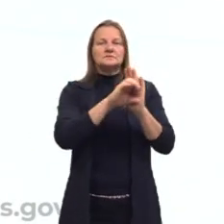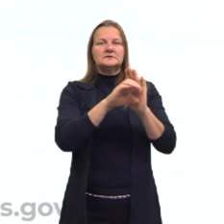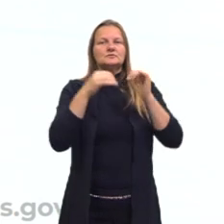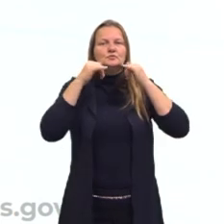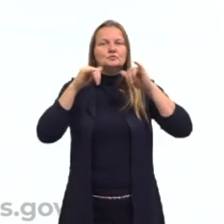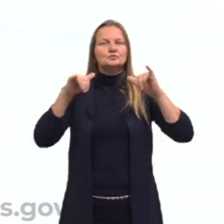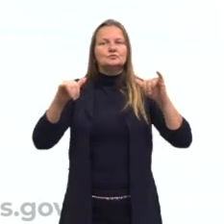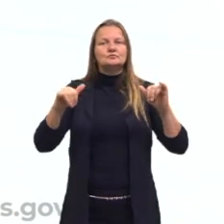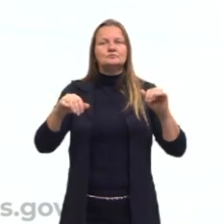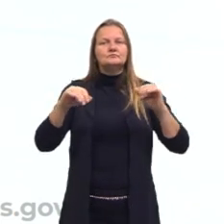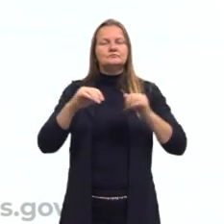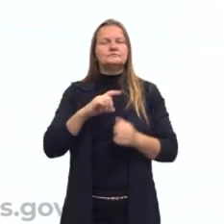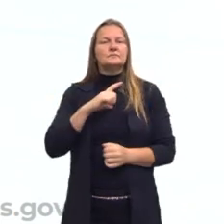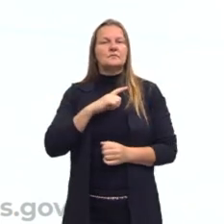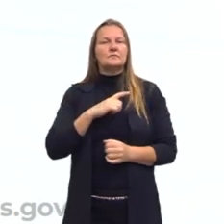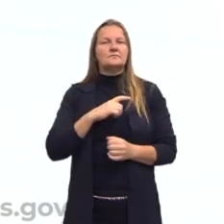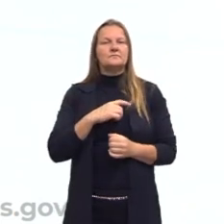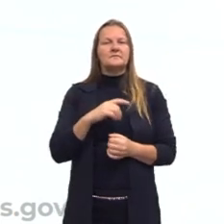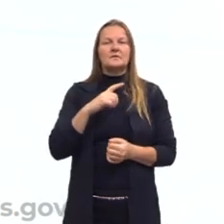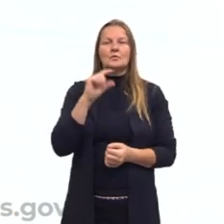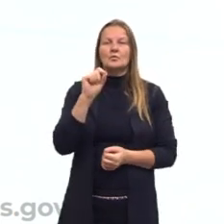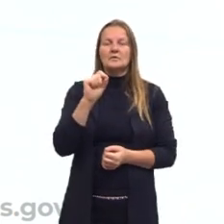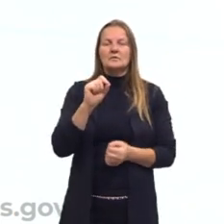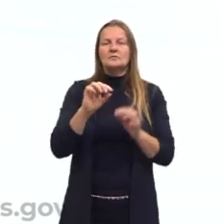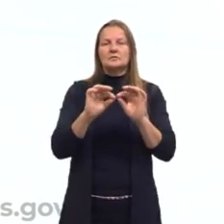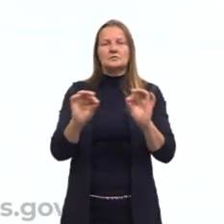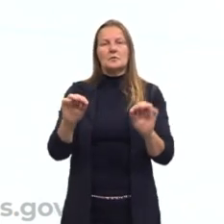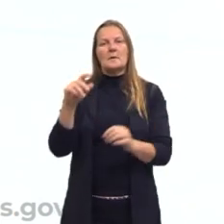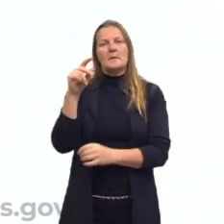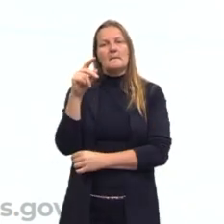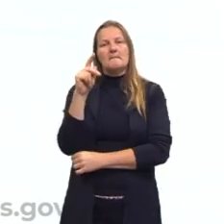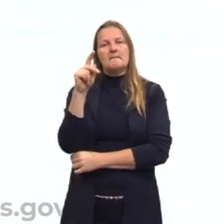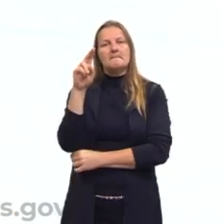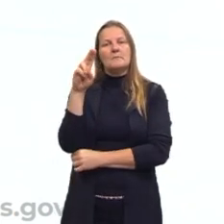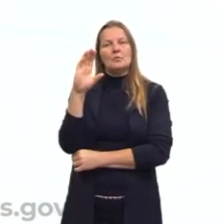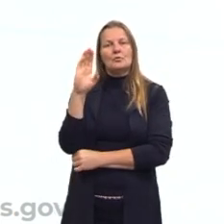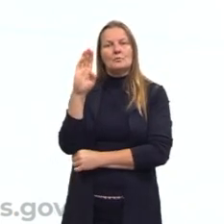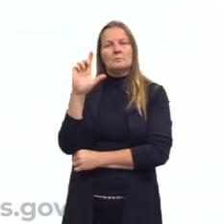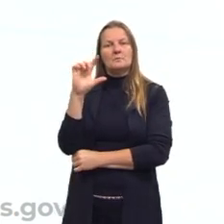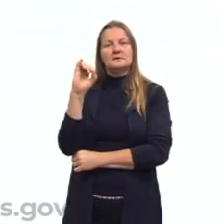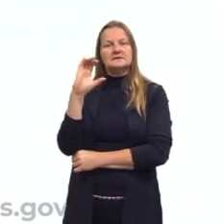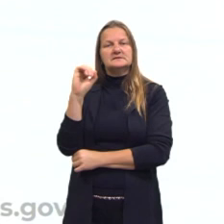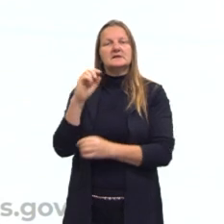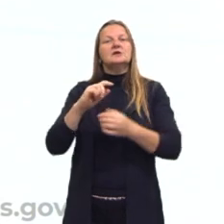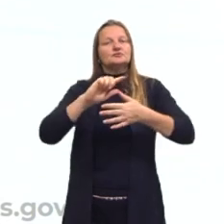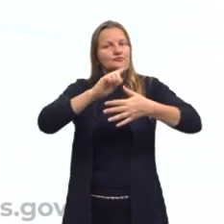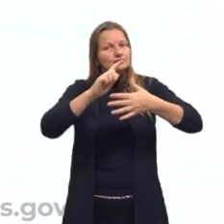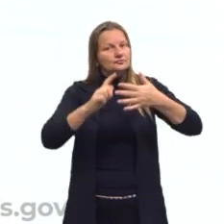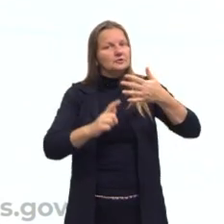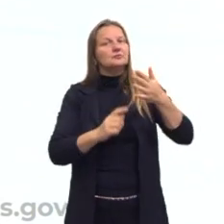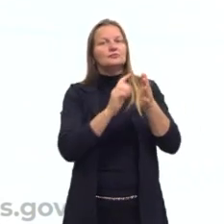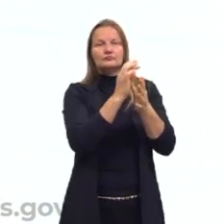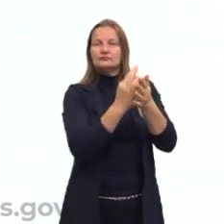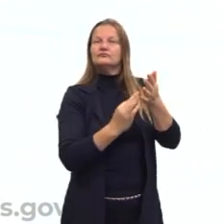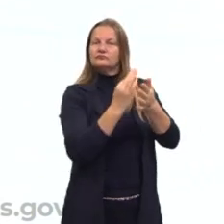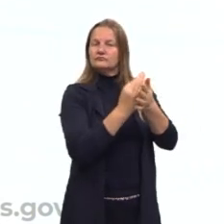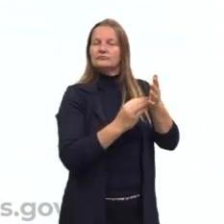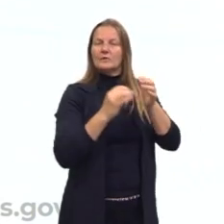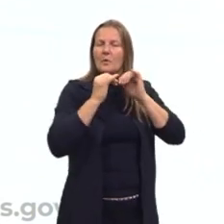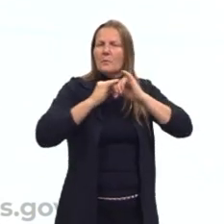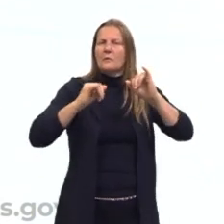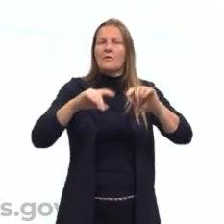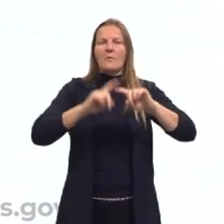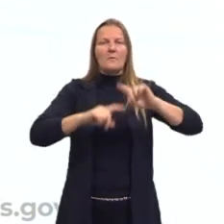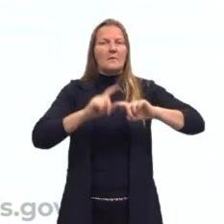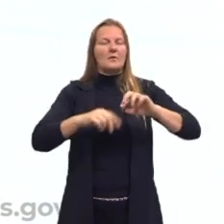O anúncio publicitário, ou simplesmente o que a gente pode chamar de publicidade, é um gênero textual que promove um produto